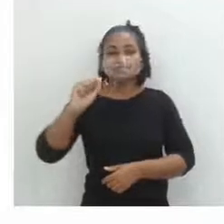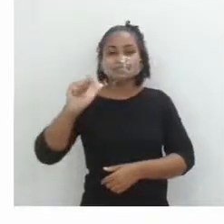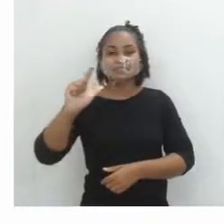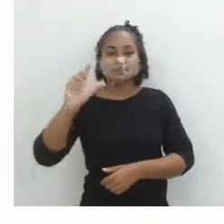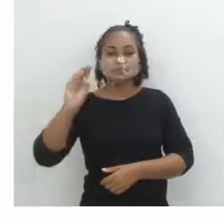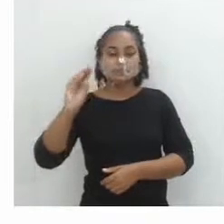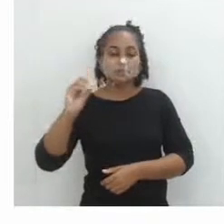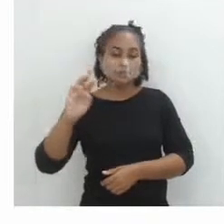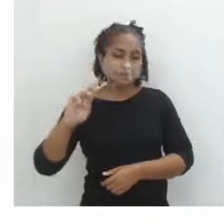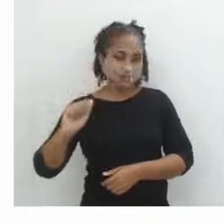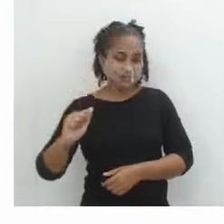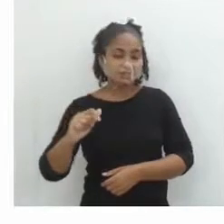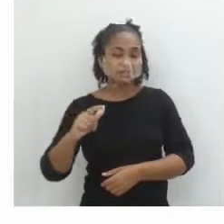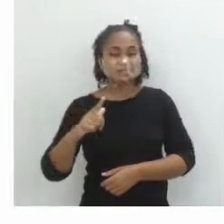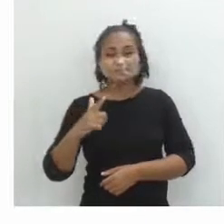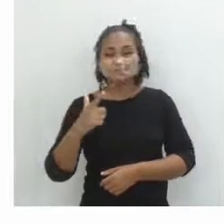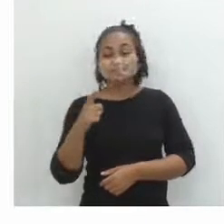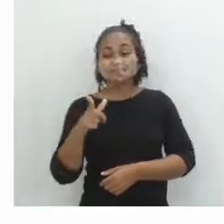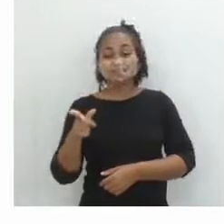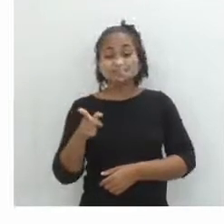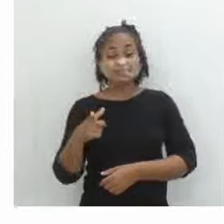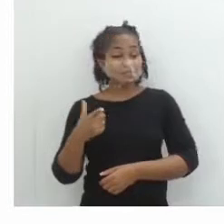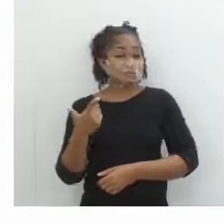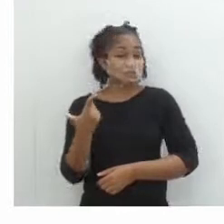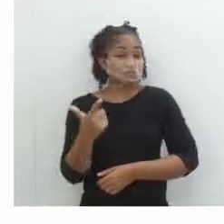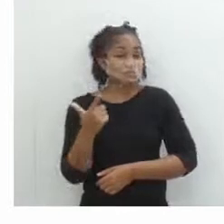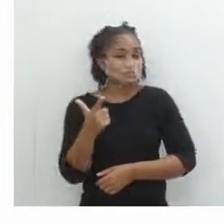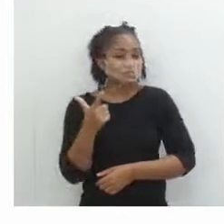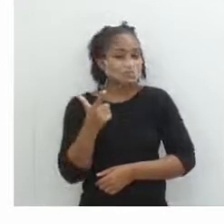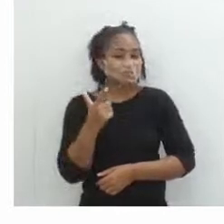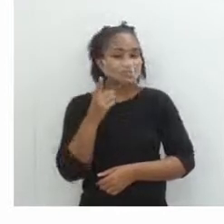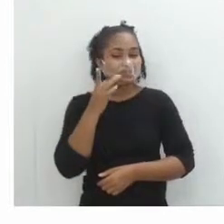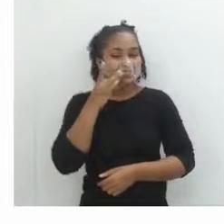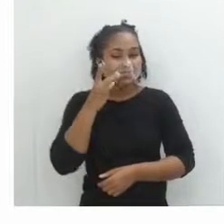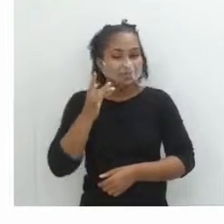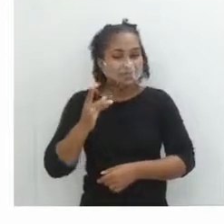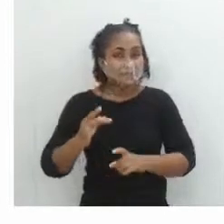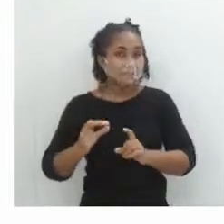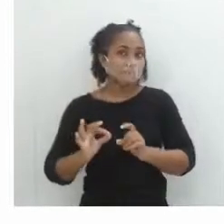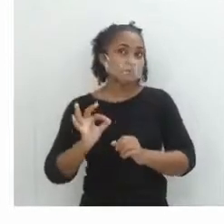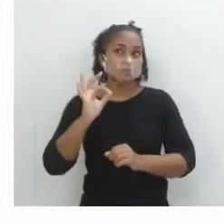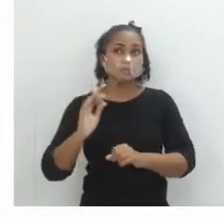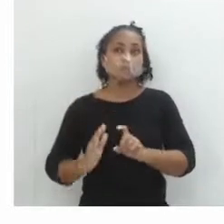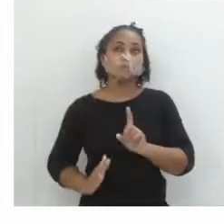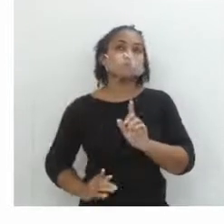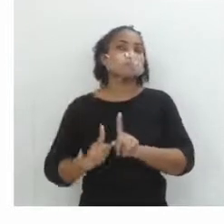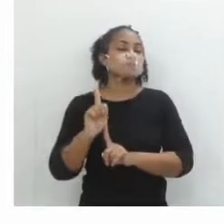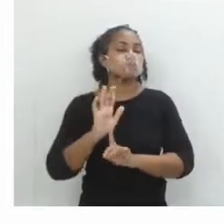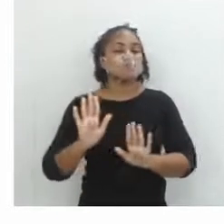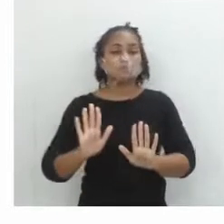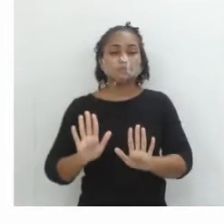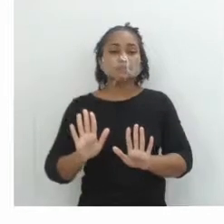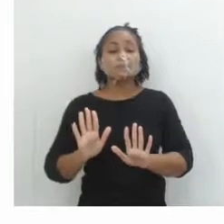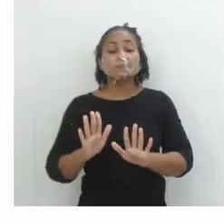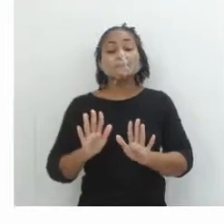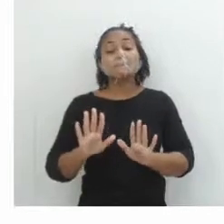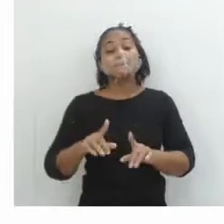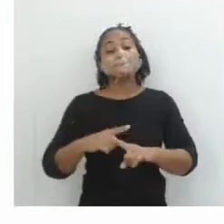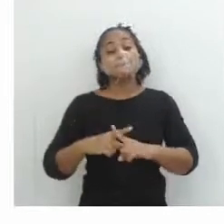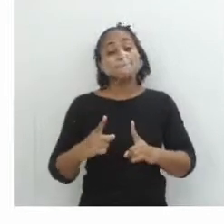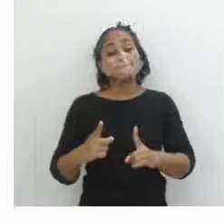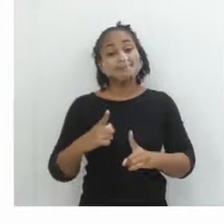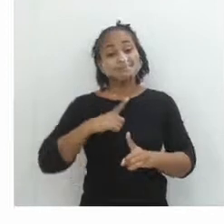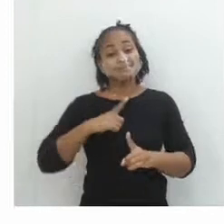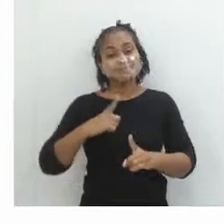água salobra é aquela que não possui uma salinidade tão alta quanto a água salgada. Porém,